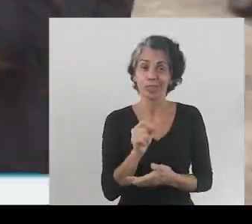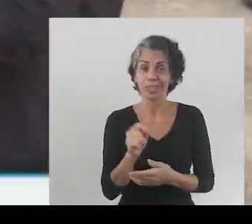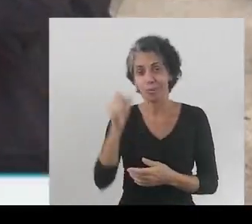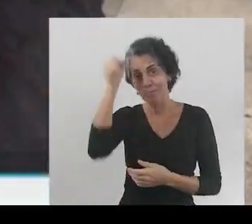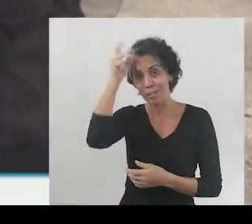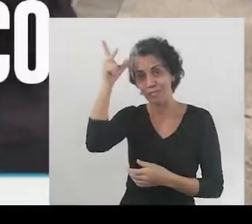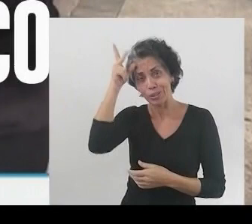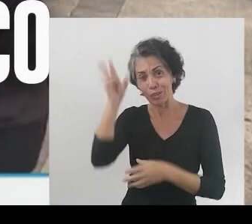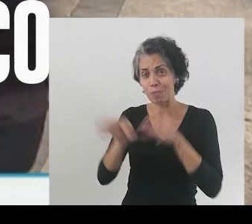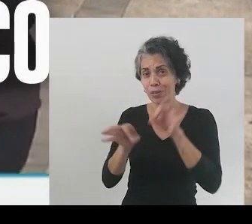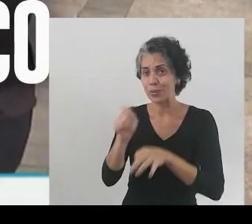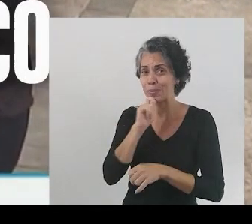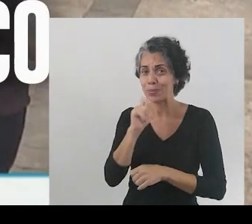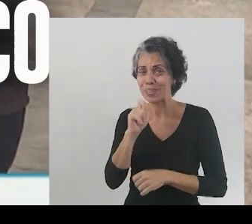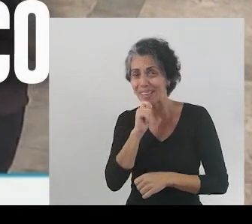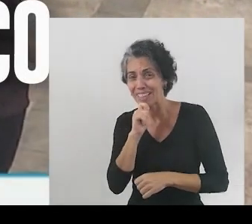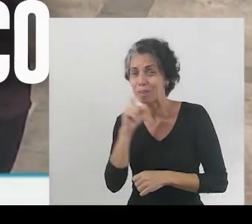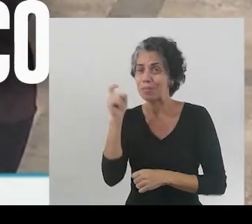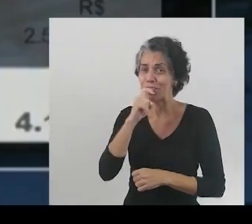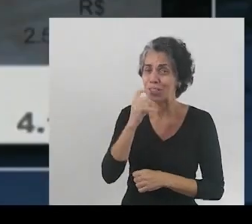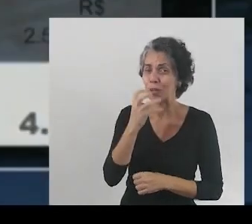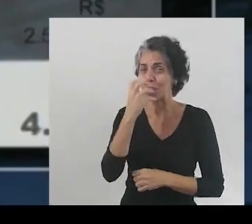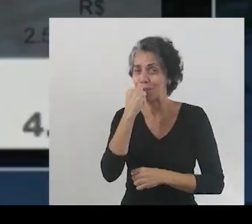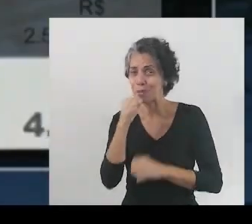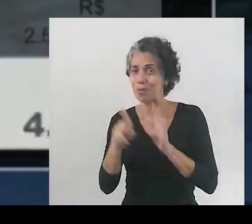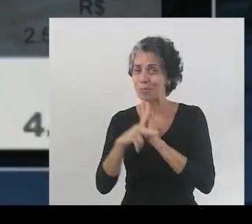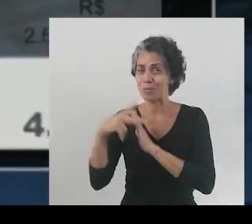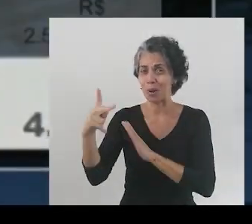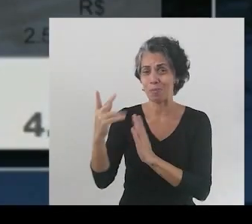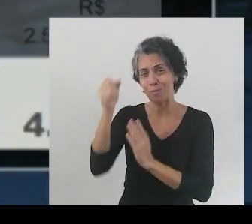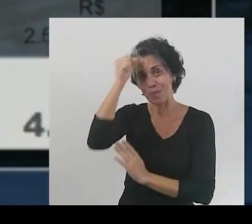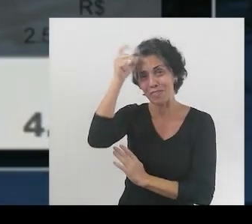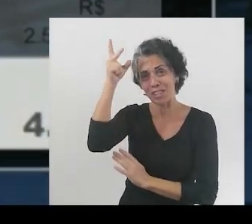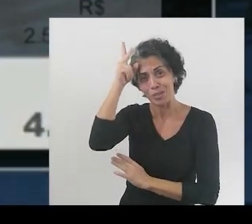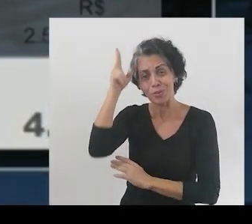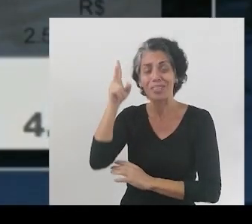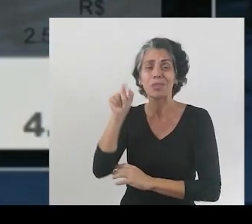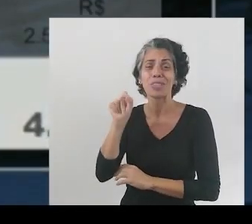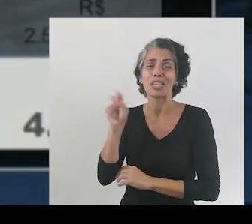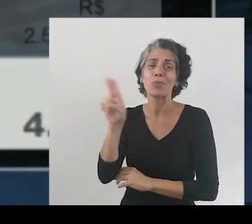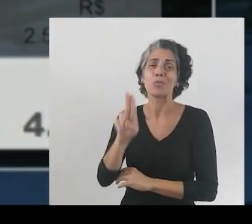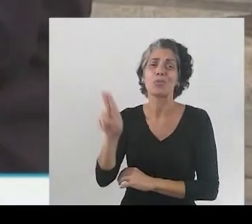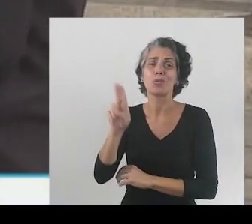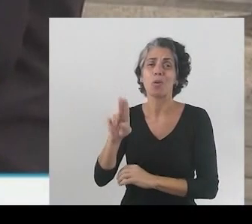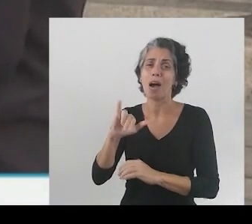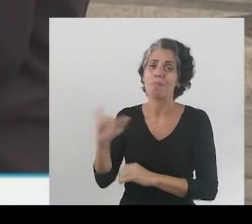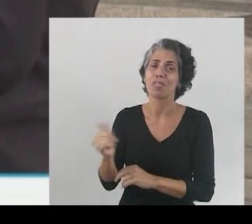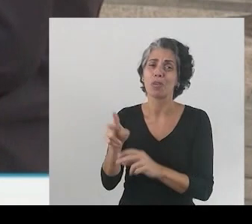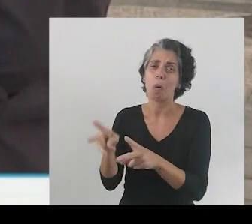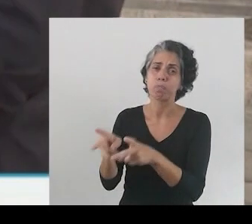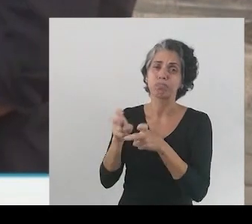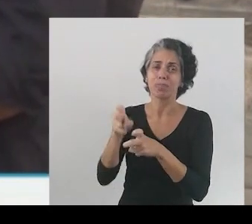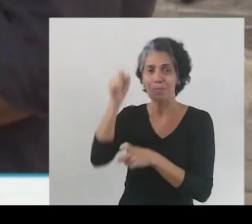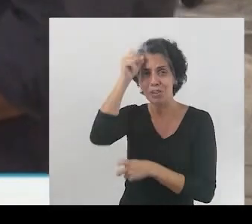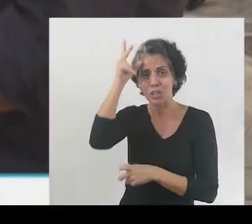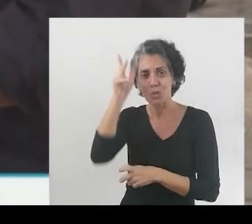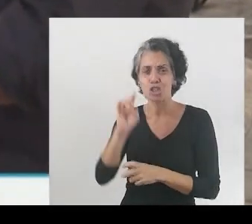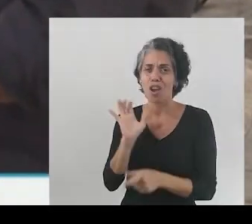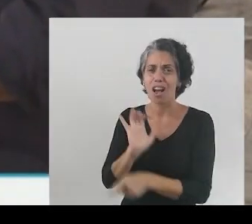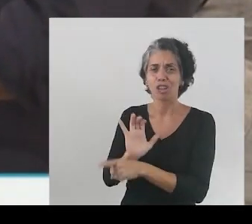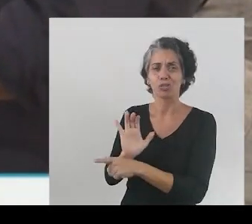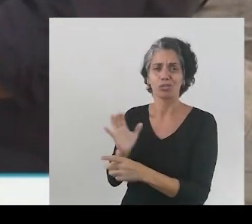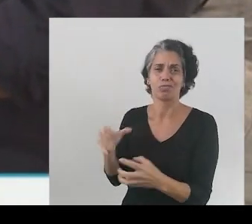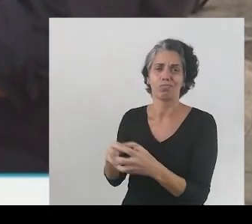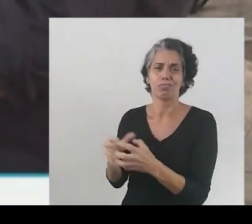em funcionários comissionados são pagos com dinheiro público para impedir que a população carioca denuncie os